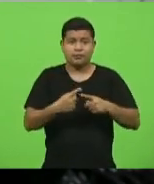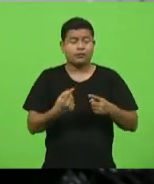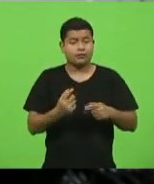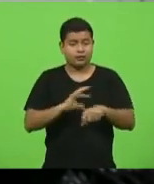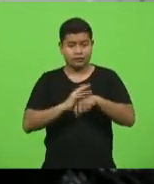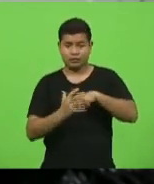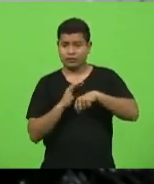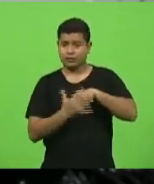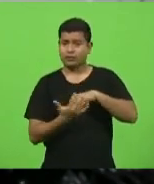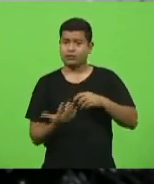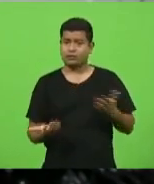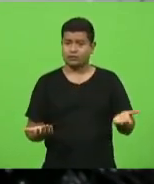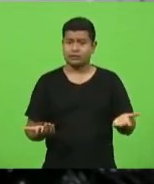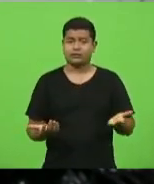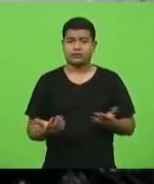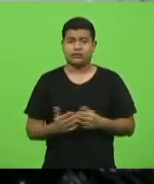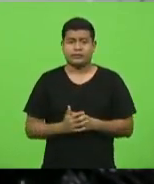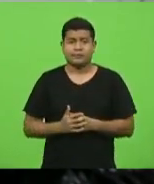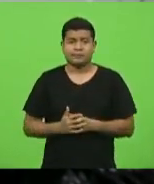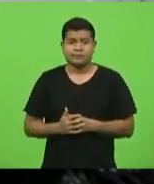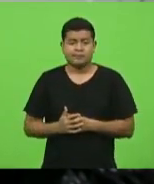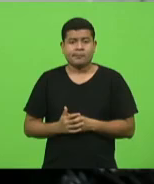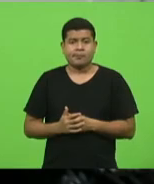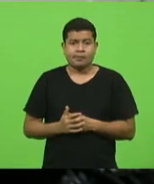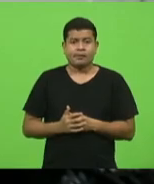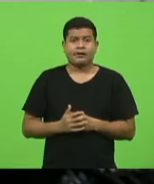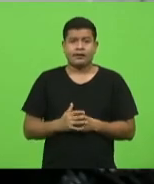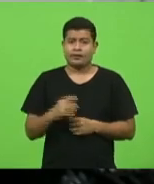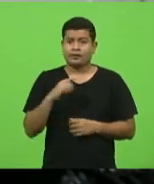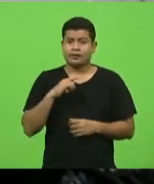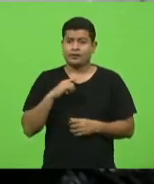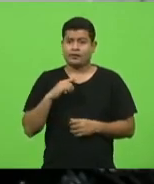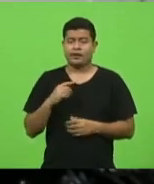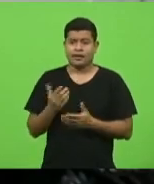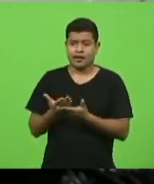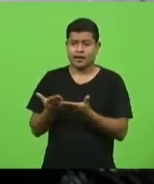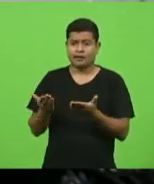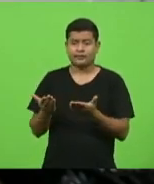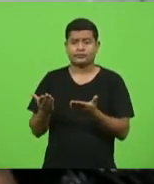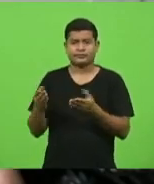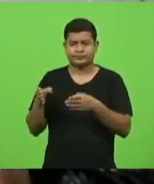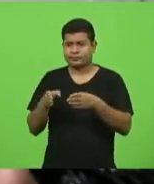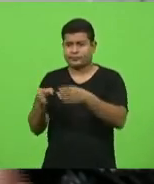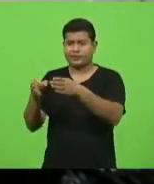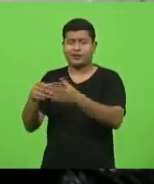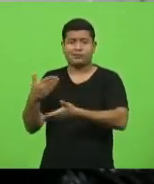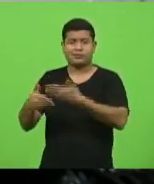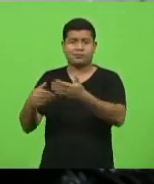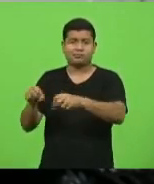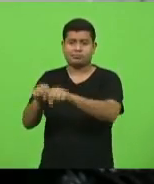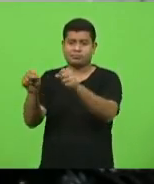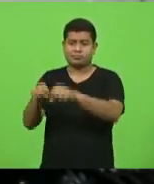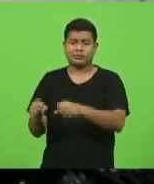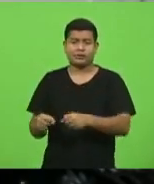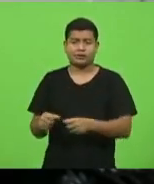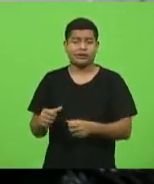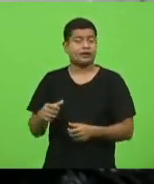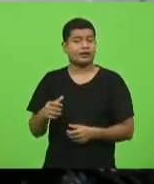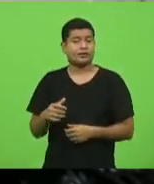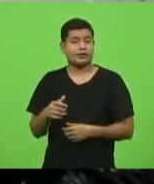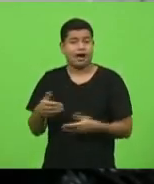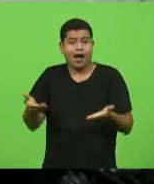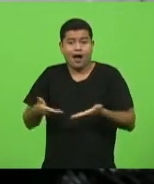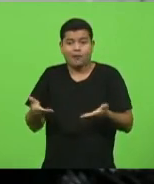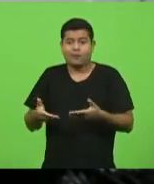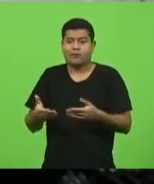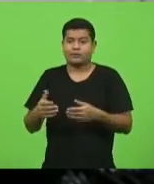Porque ela cria uma ramificação destrutiva, porque além da questão do combate à Covid, que agora está pegando